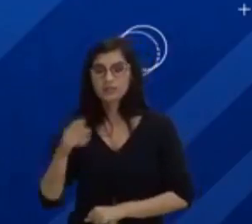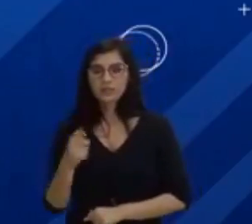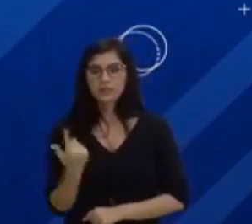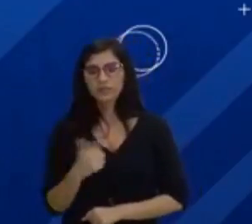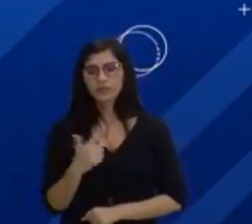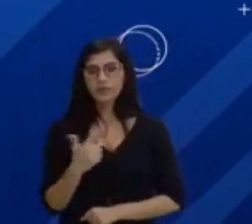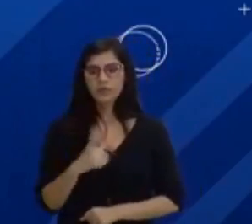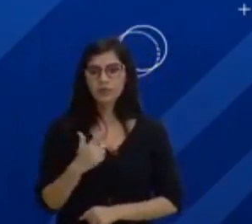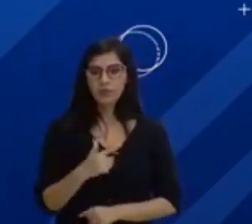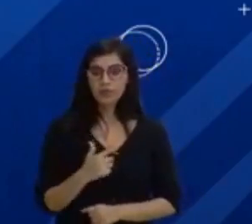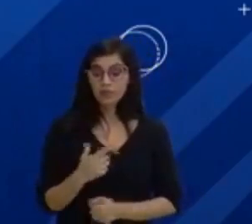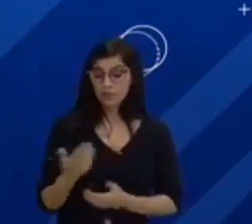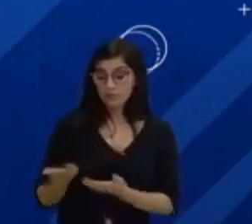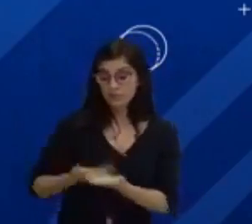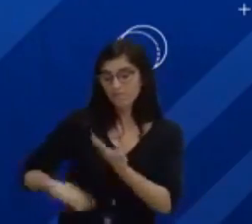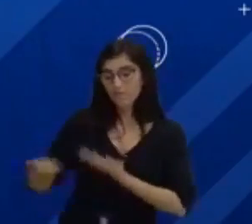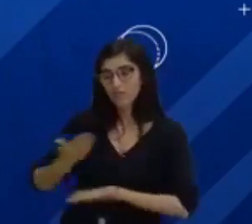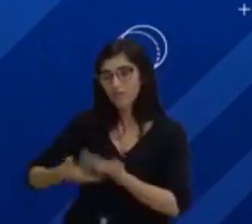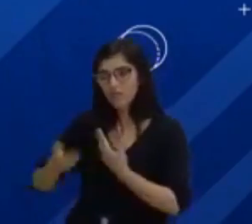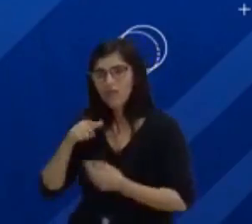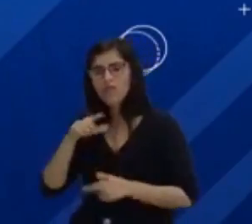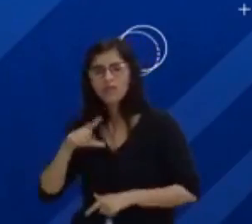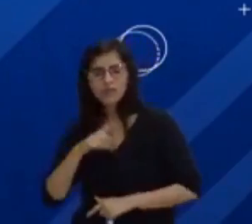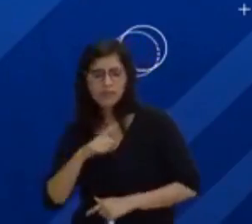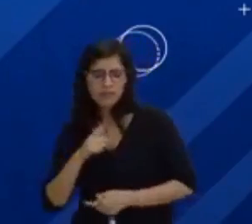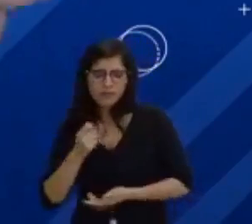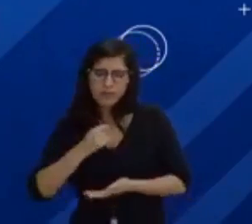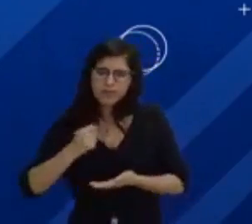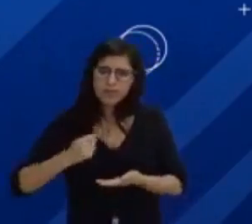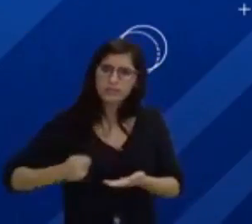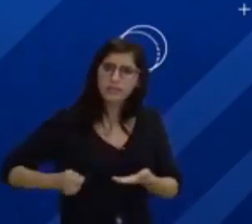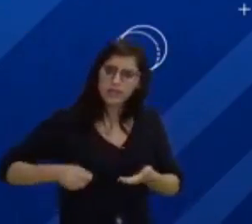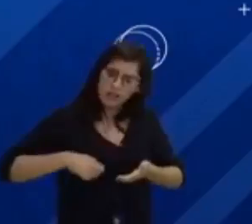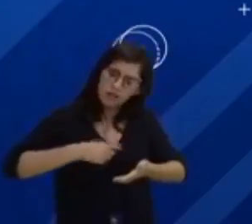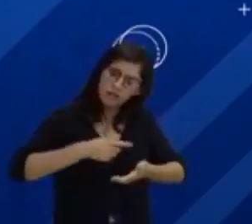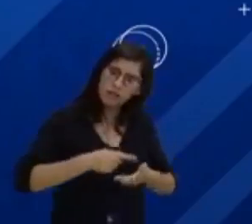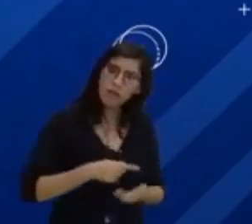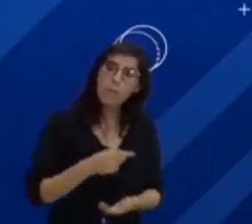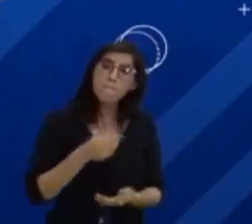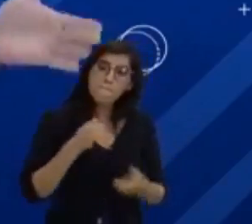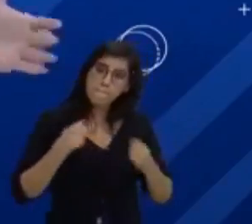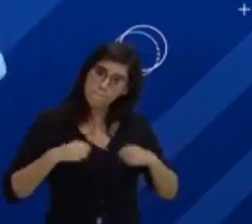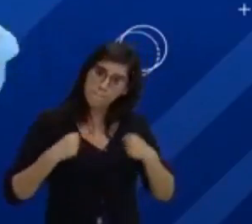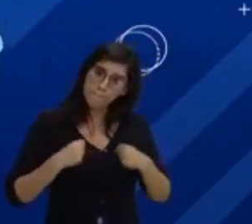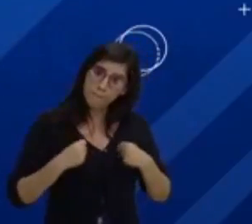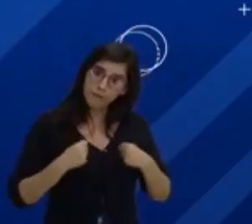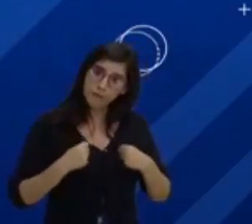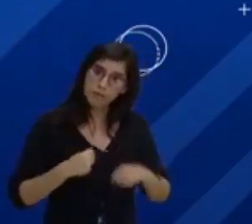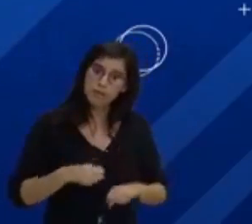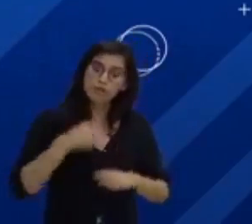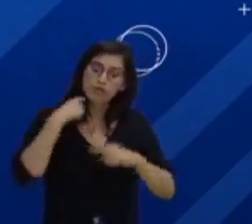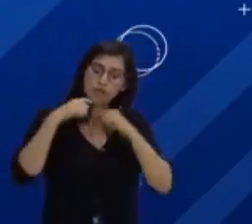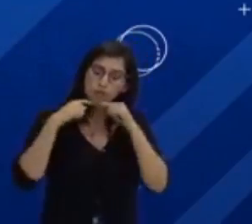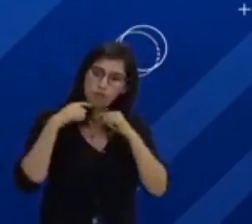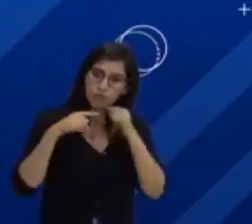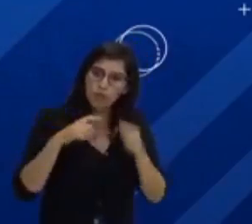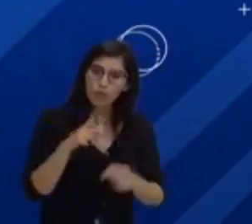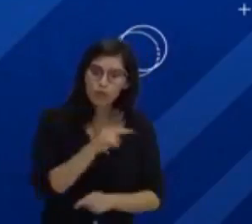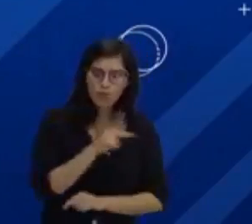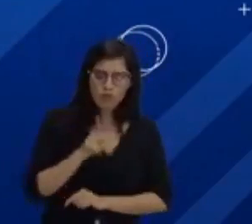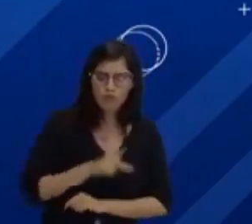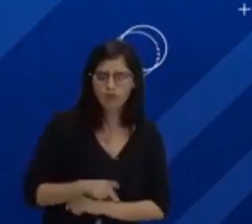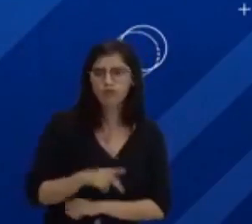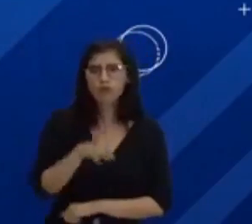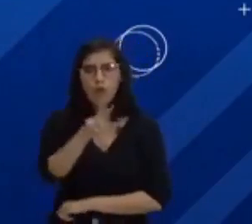eu sei que de repente você anotou as suas dúvidas para tirar dúvida, né? Com o seu professor, quando voltarem às aulas, para tirar dúvida com o seu irmão